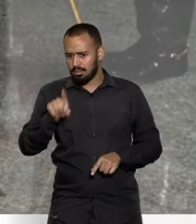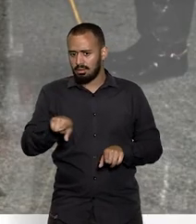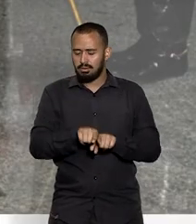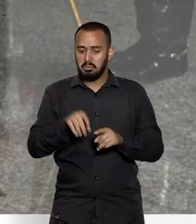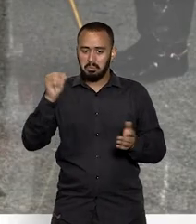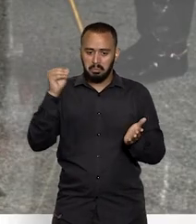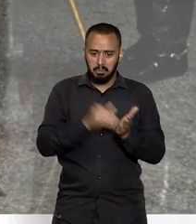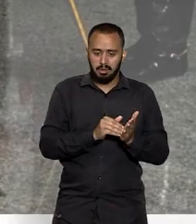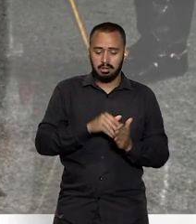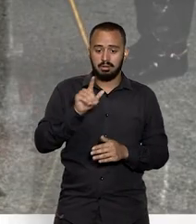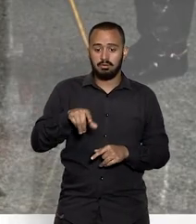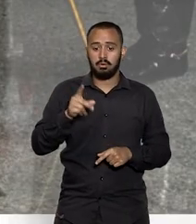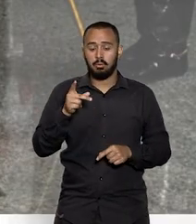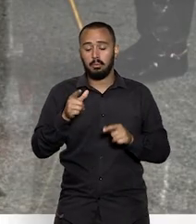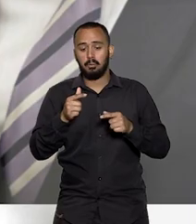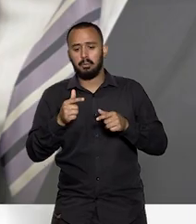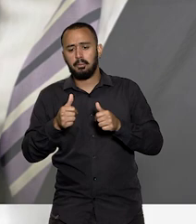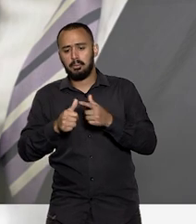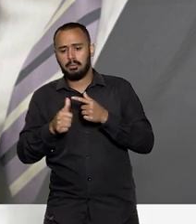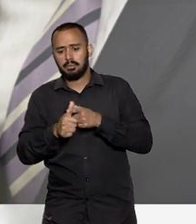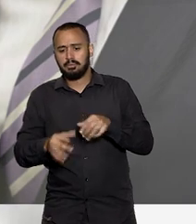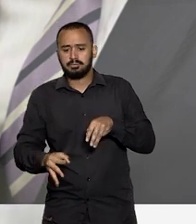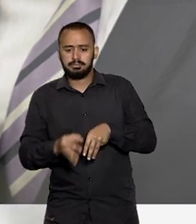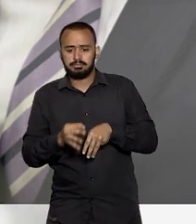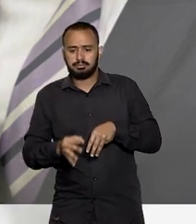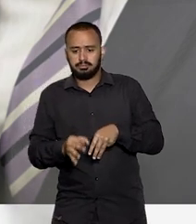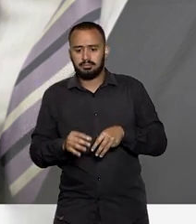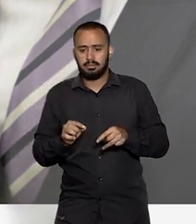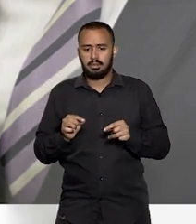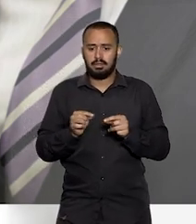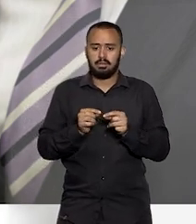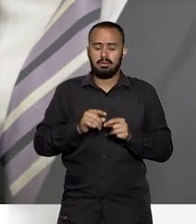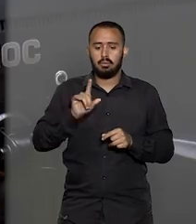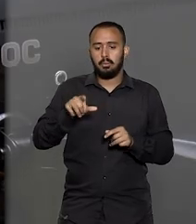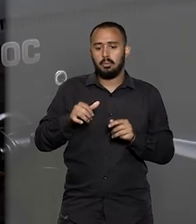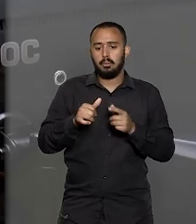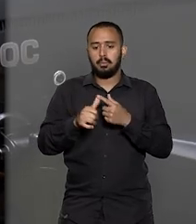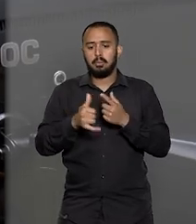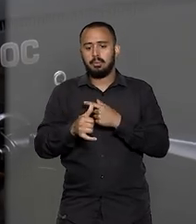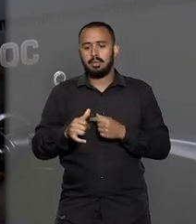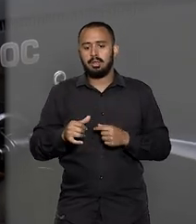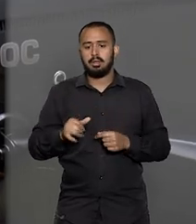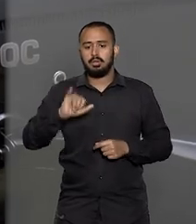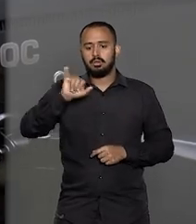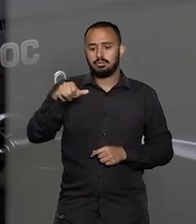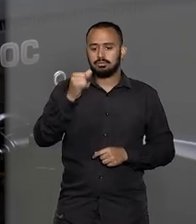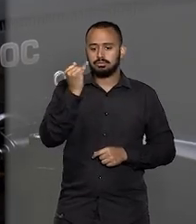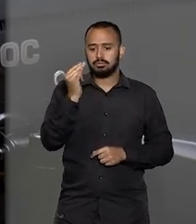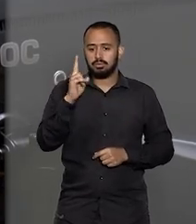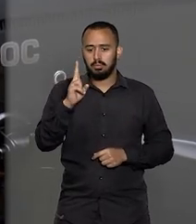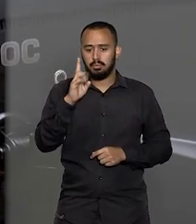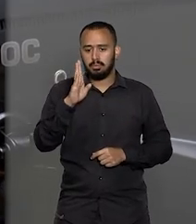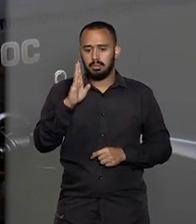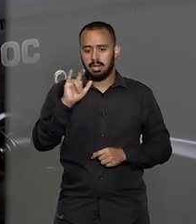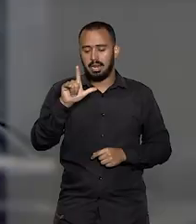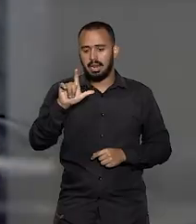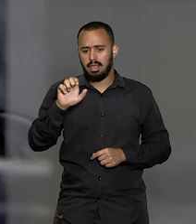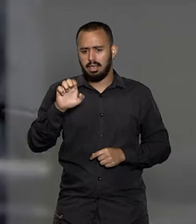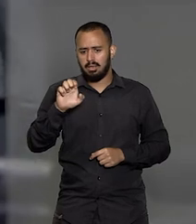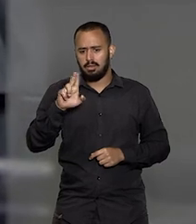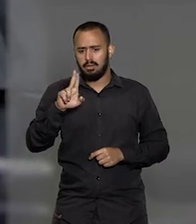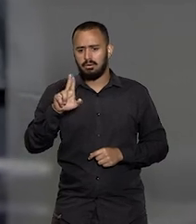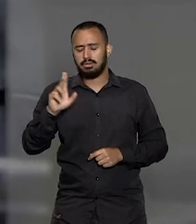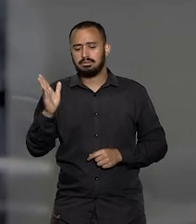ministro na história do STJ a comemorar o Jubileu de Prata. Entre processos julgados em colegiado